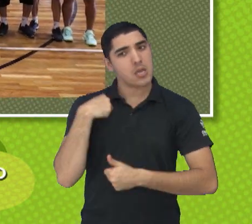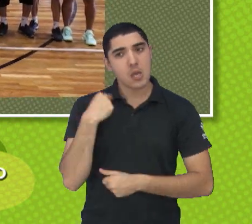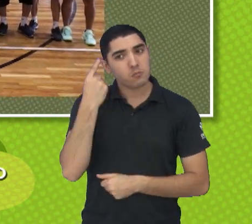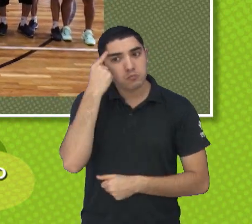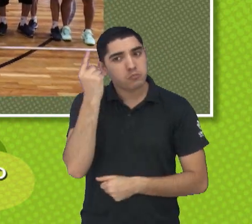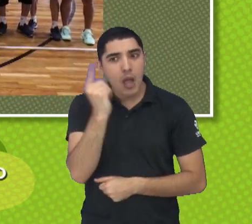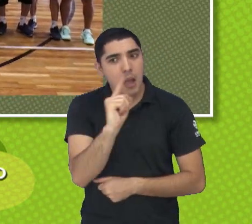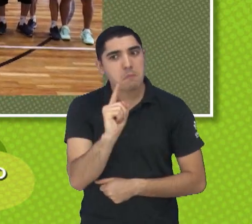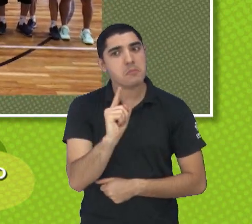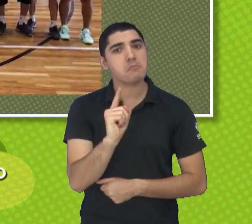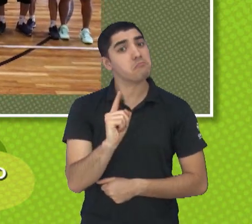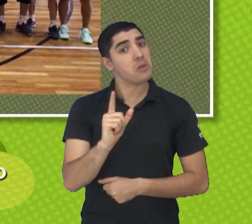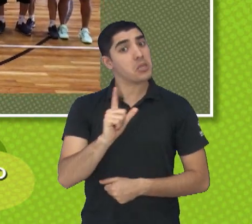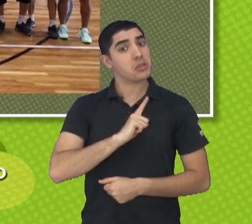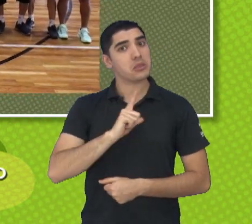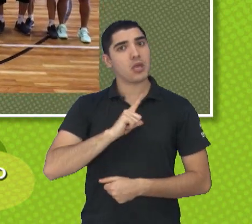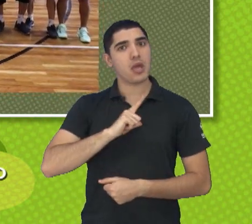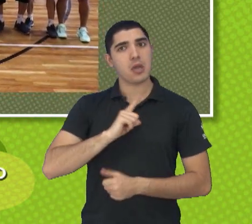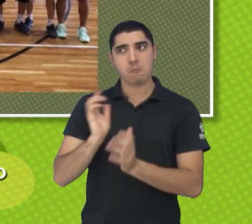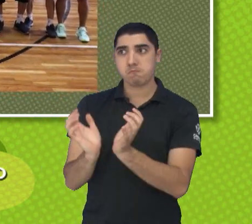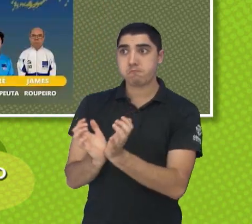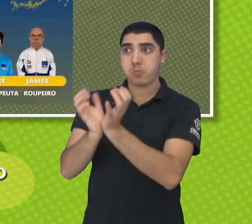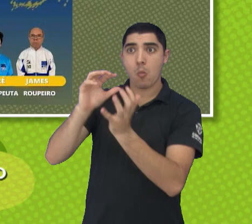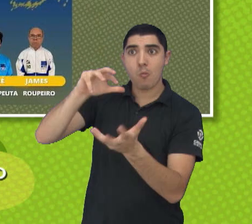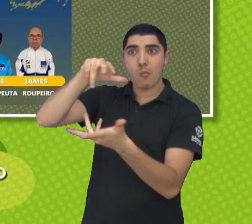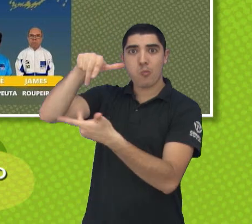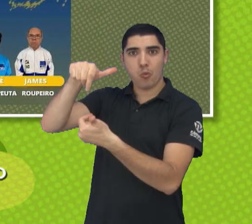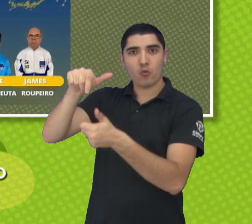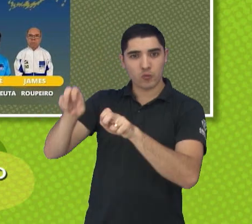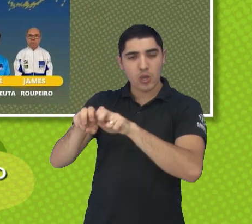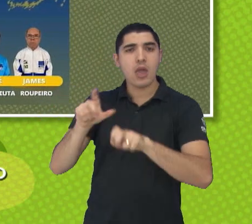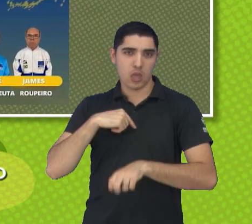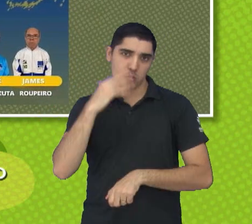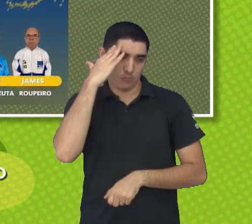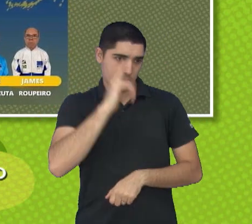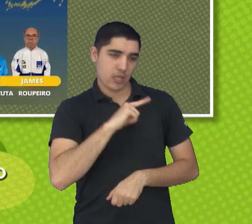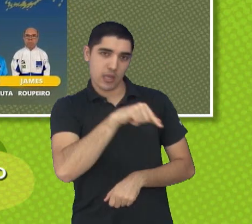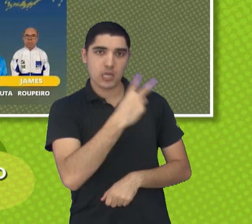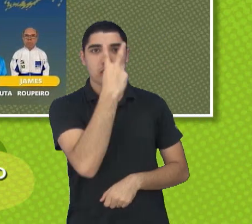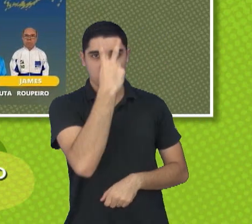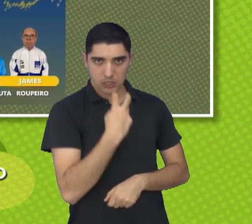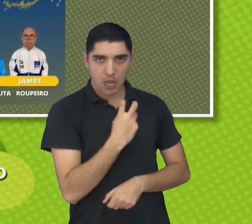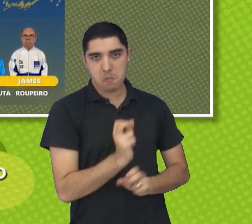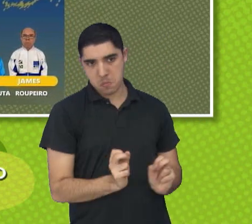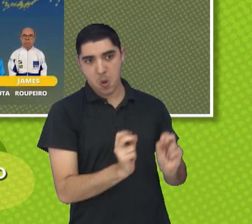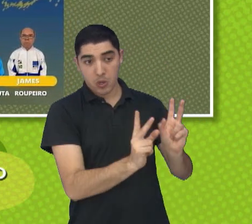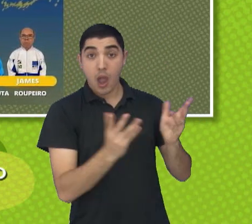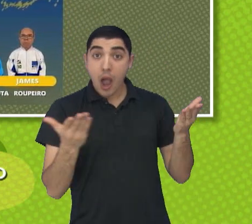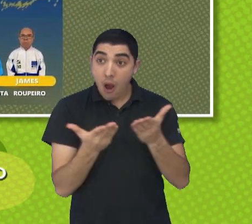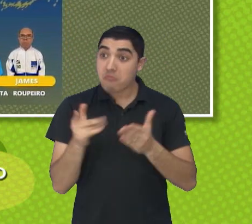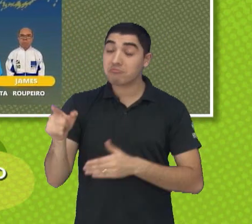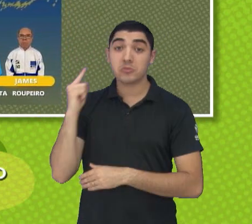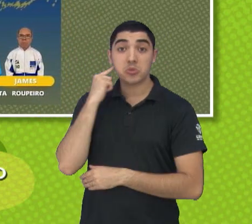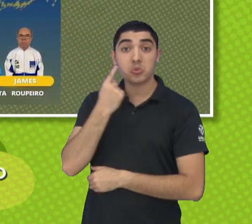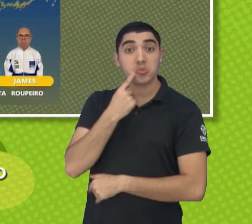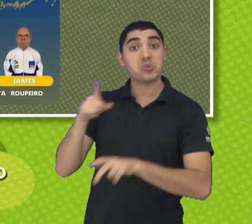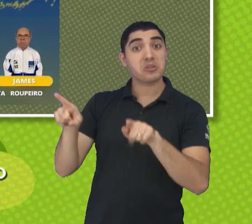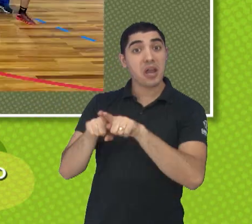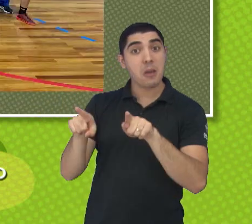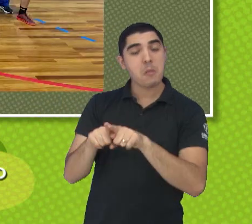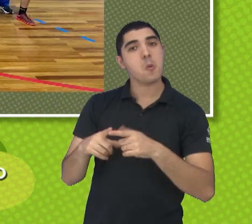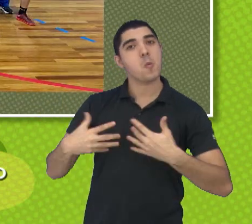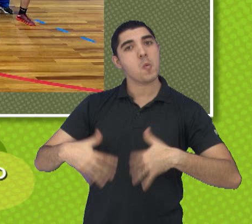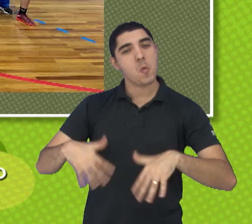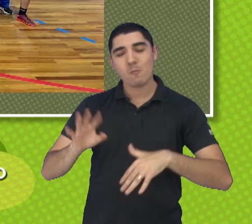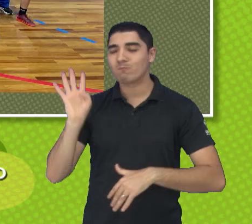existia essa Copa do Mundo de... A gente sabe que tem o futebol de sete, que é de cegos, e aí agora a gente sabe também que tem o futsal para